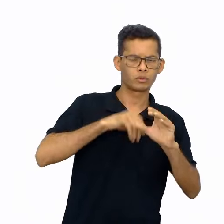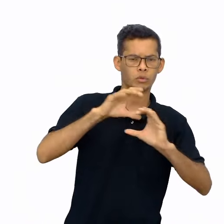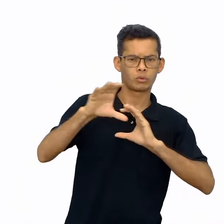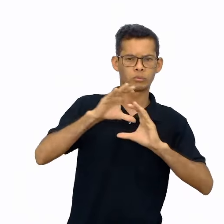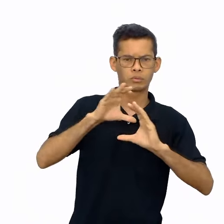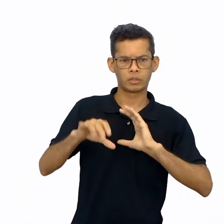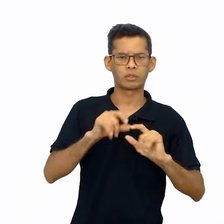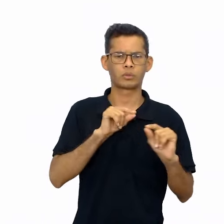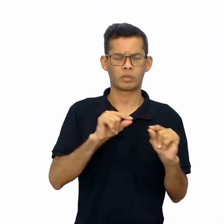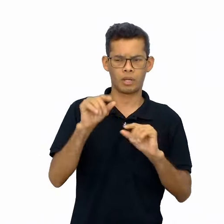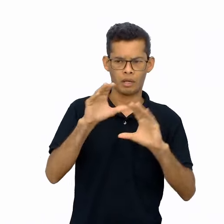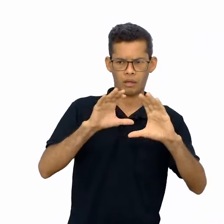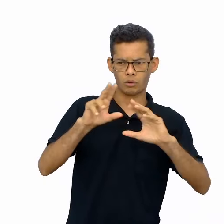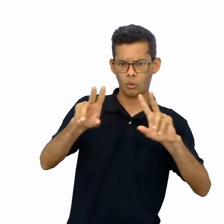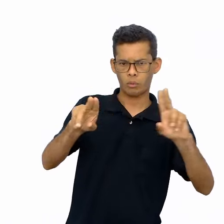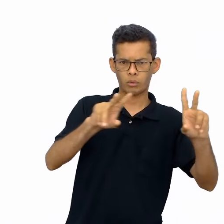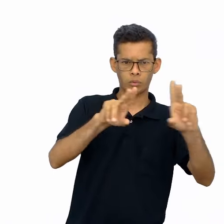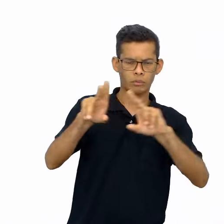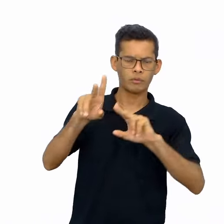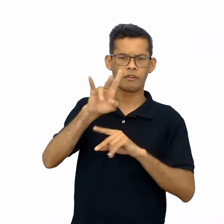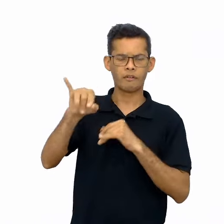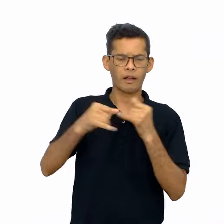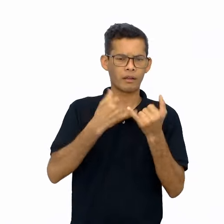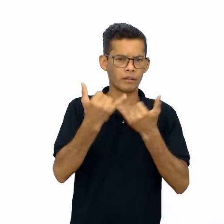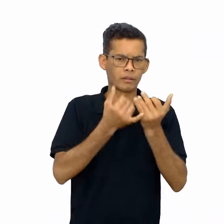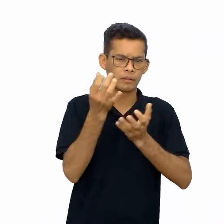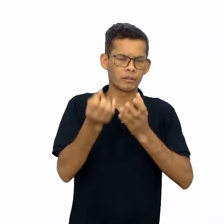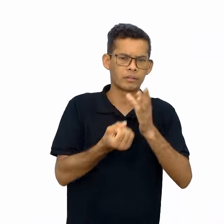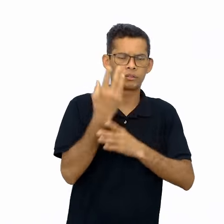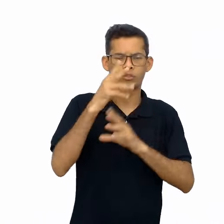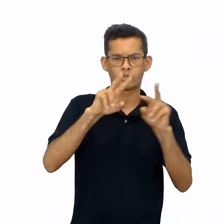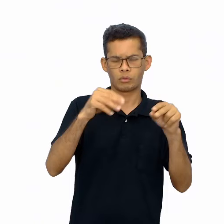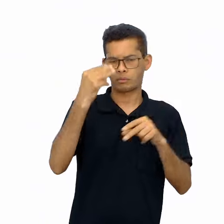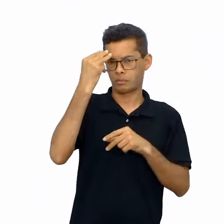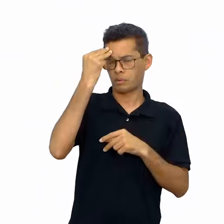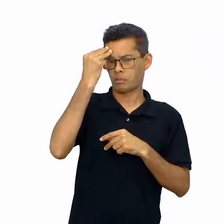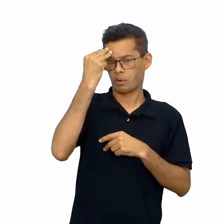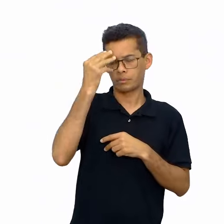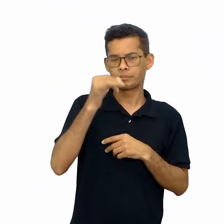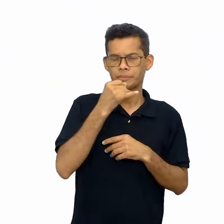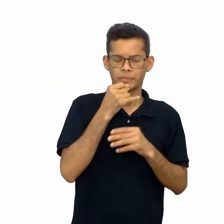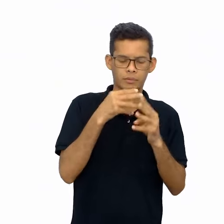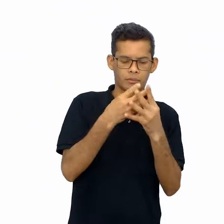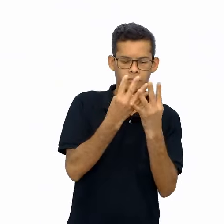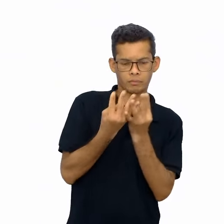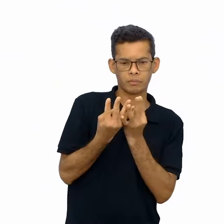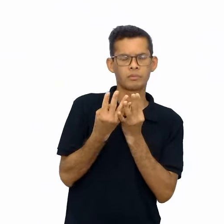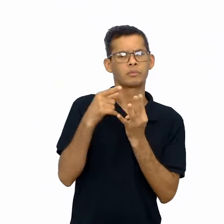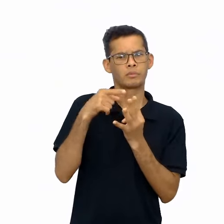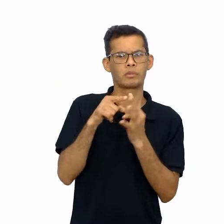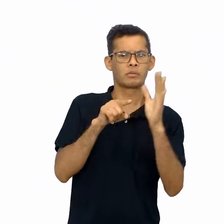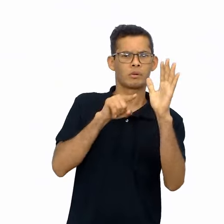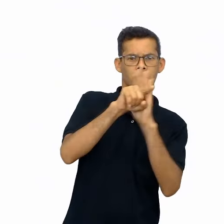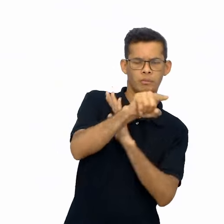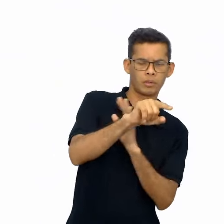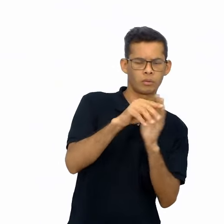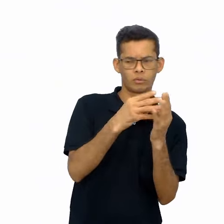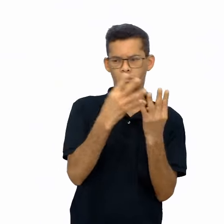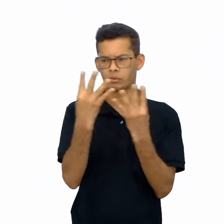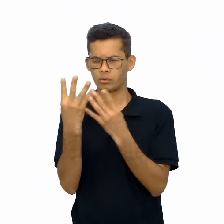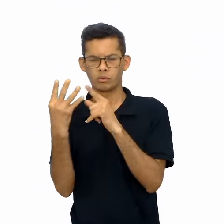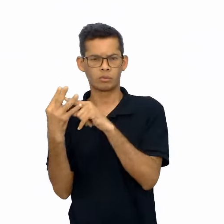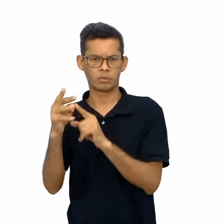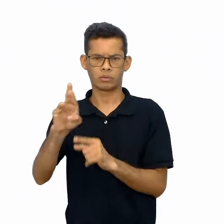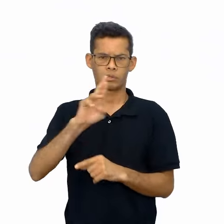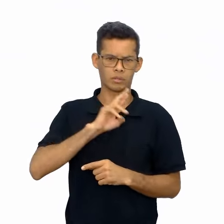as duplas produzirão o jogo de memória, em que uma carta será composta pela pergunta e outra carta